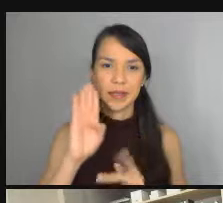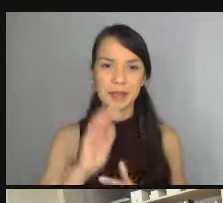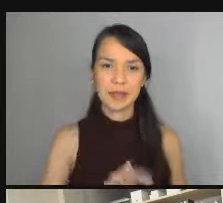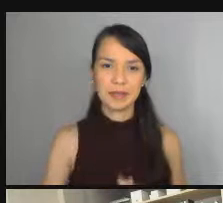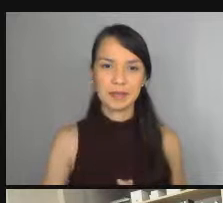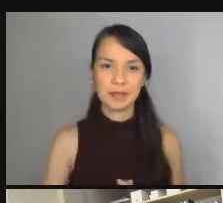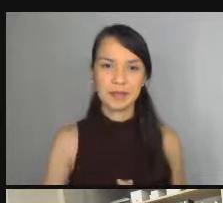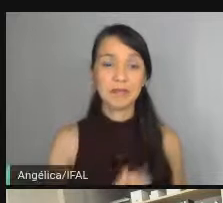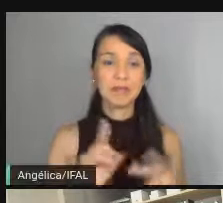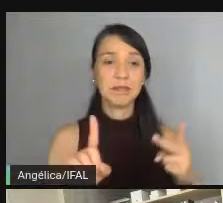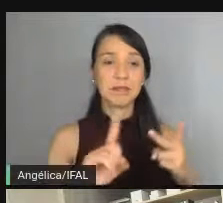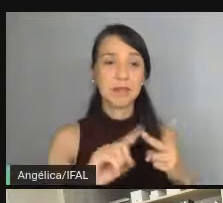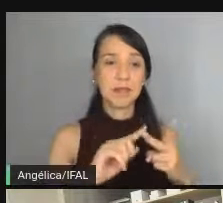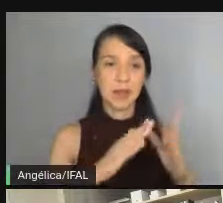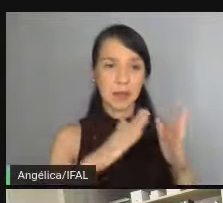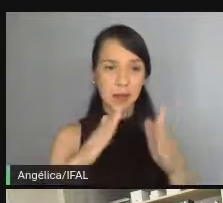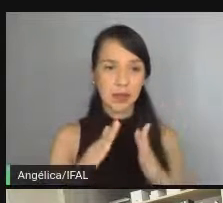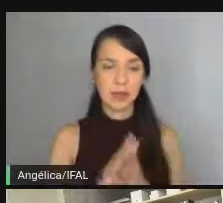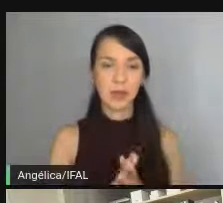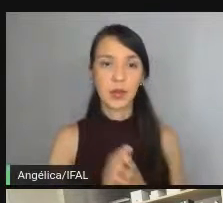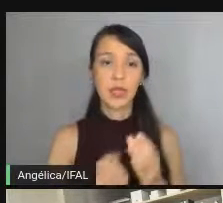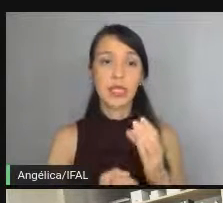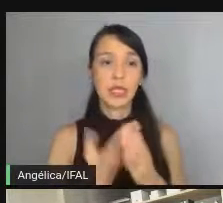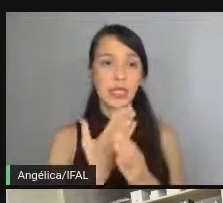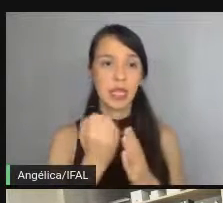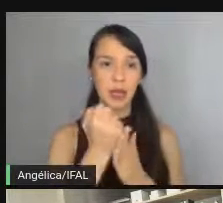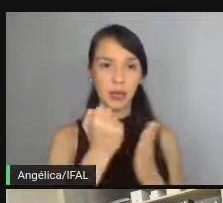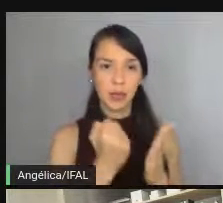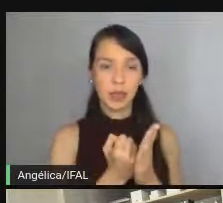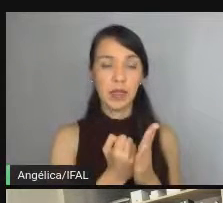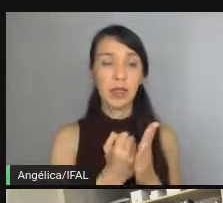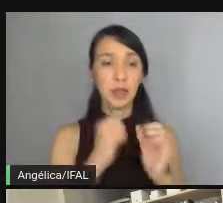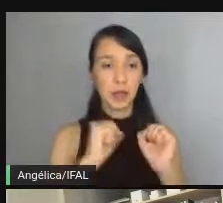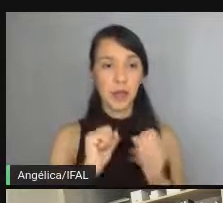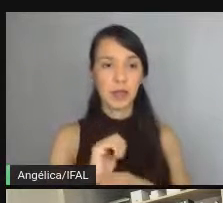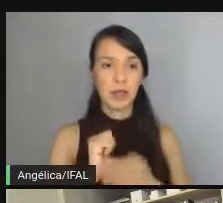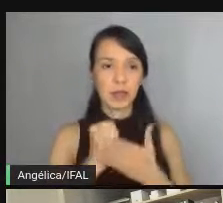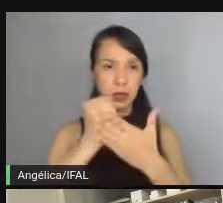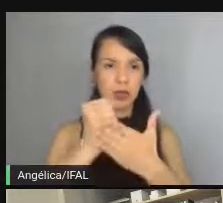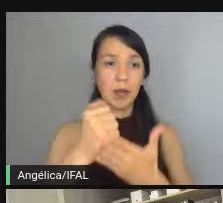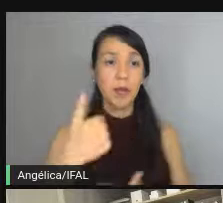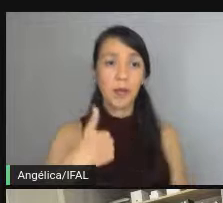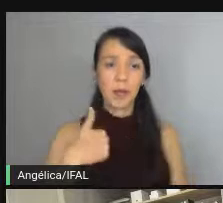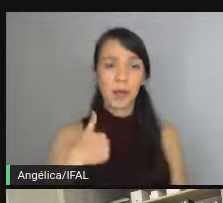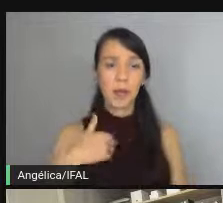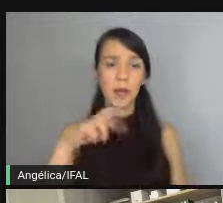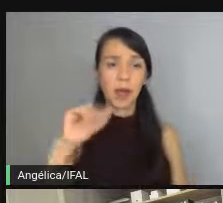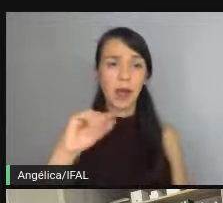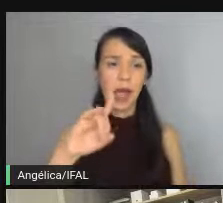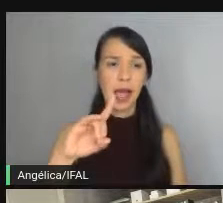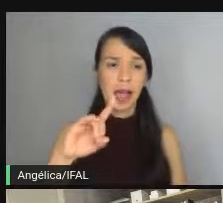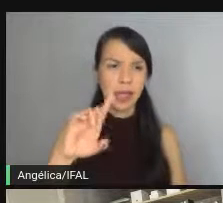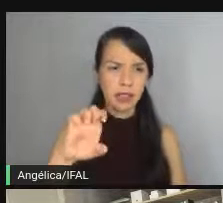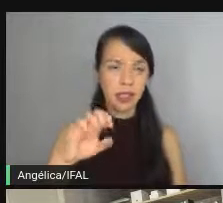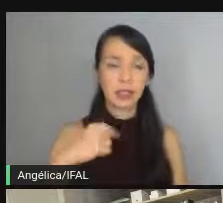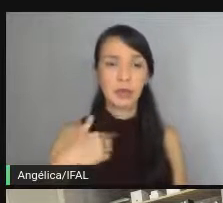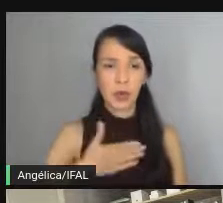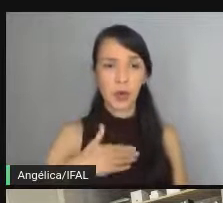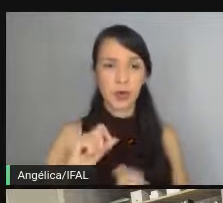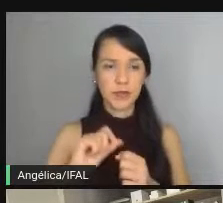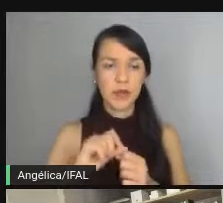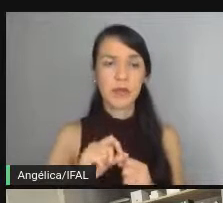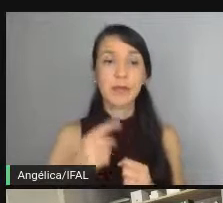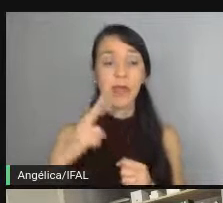Passo 2, criar documentação auxiliar. Como é que eu, Rashid, gosto de fazer? Eu utilizo muito